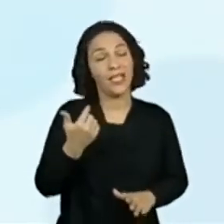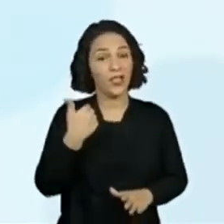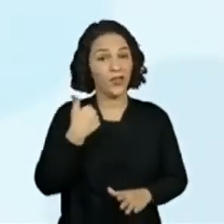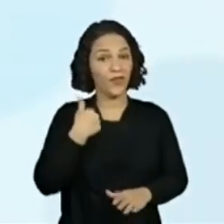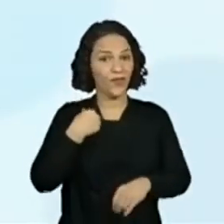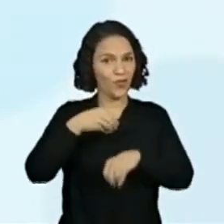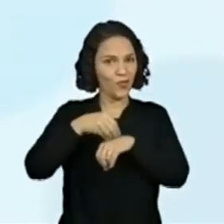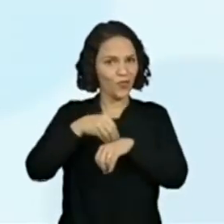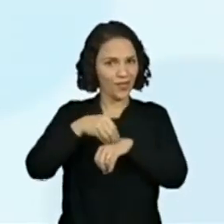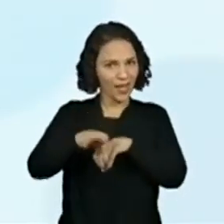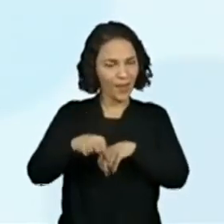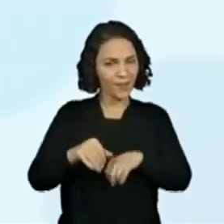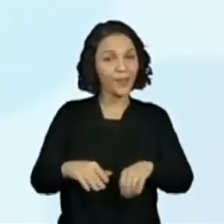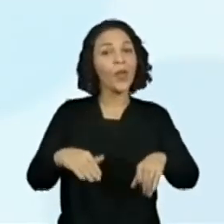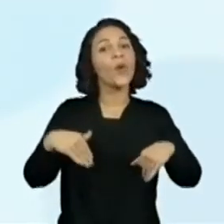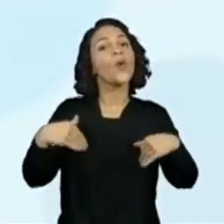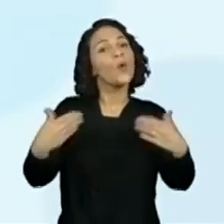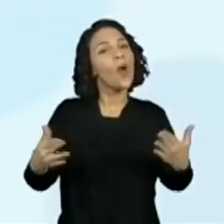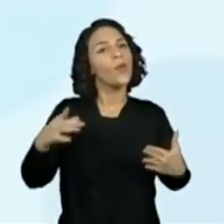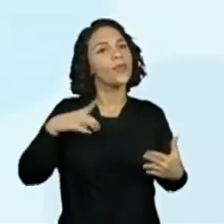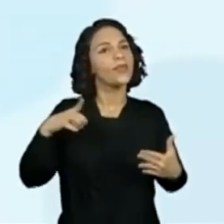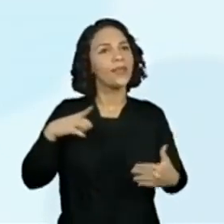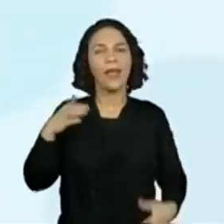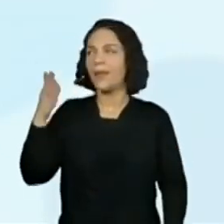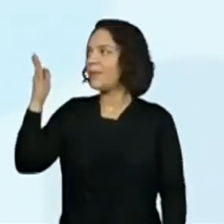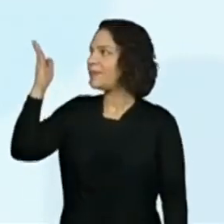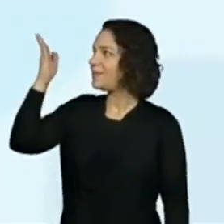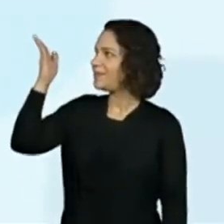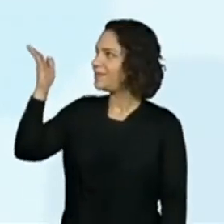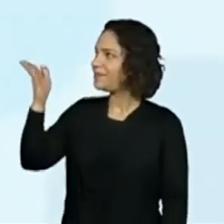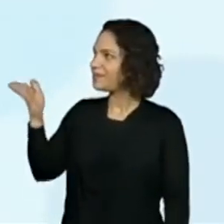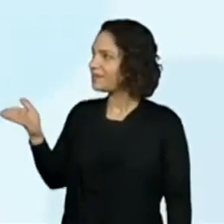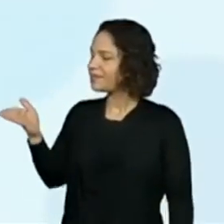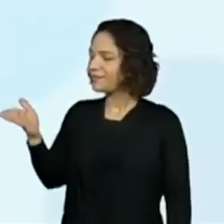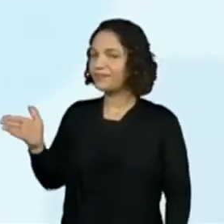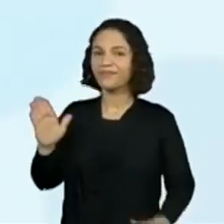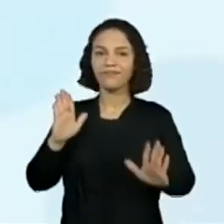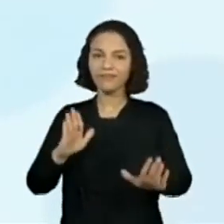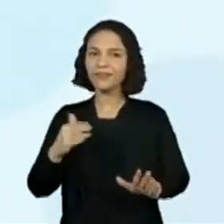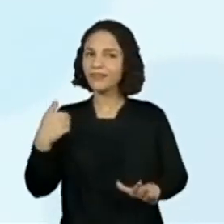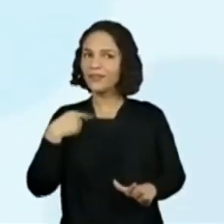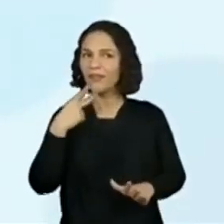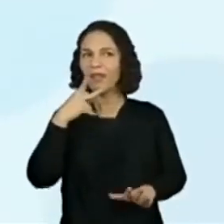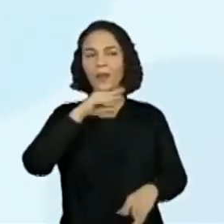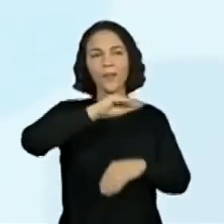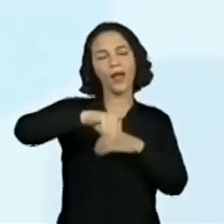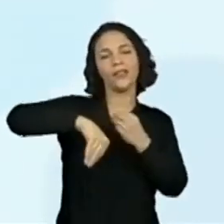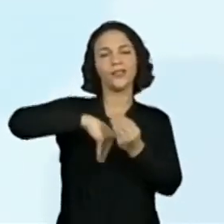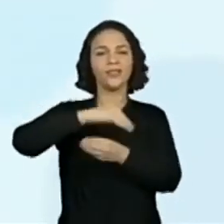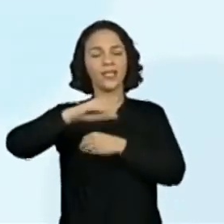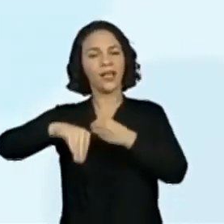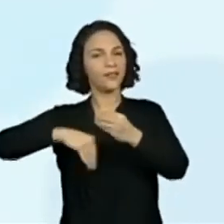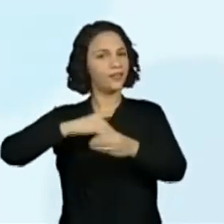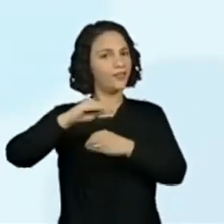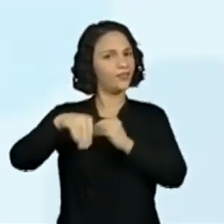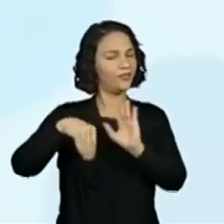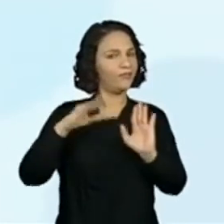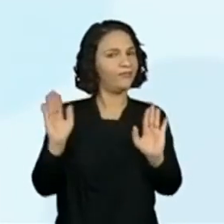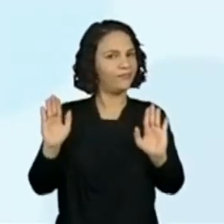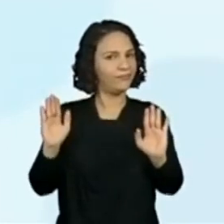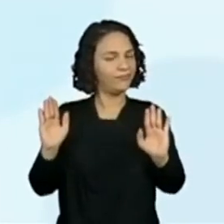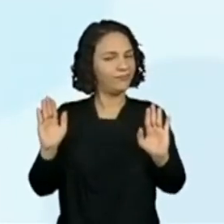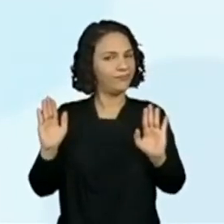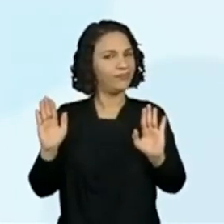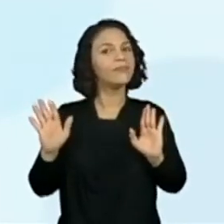vocês as histórias que estão aí. Só que, professora, eu não vou falar na ordem que estão. Sim. vou falar numa ordem diferente.